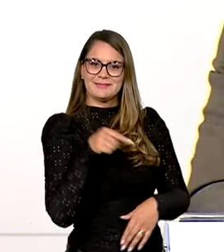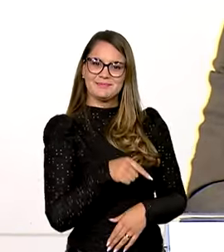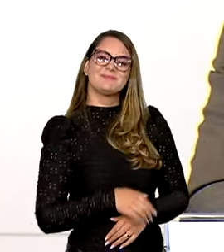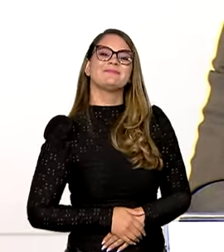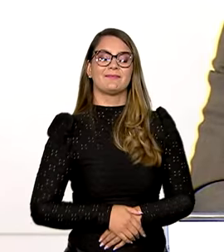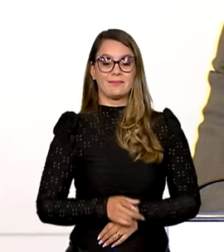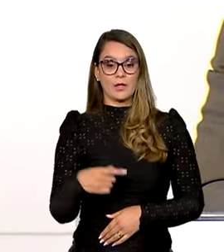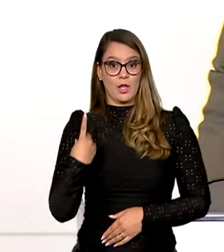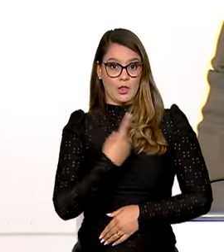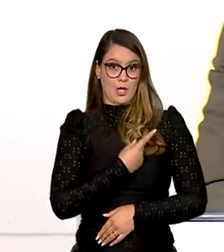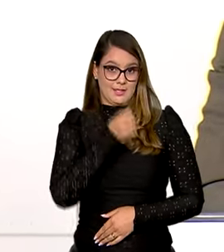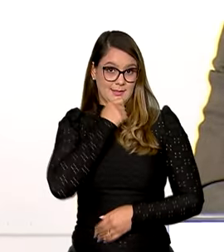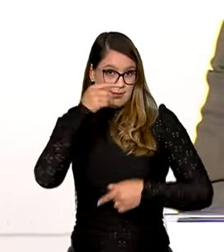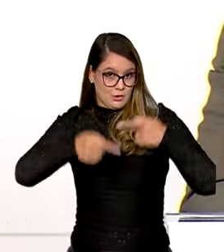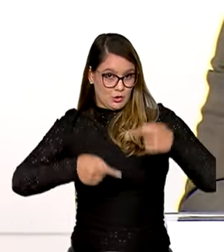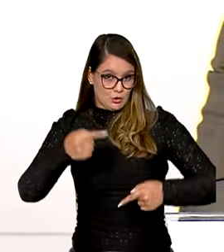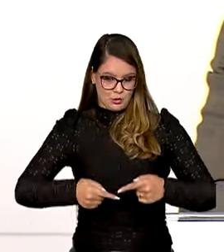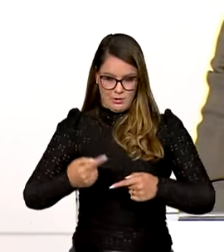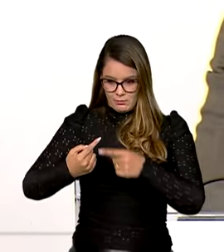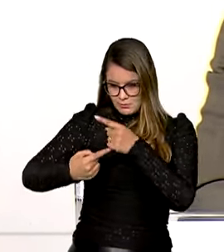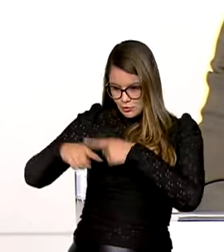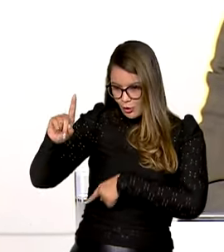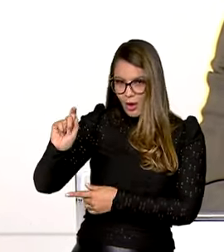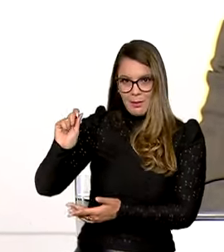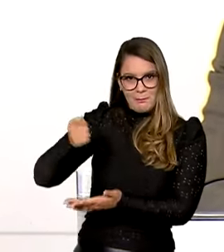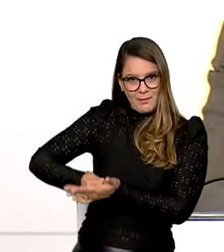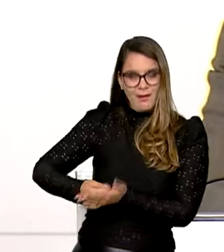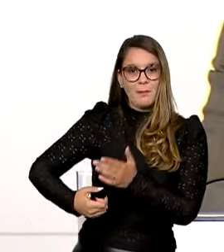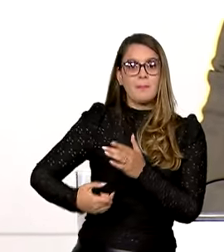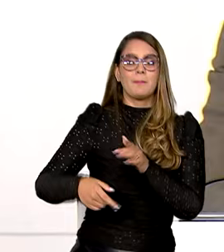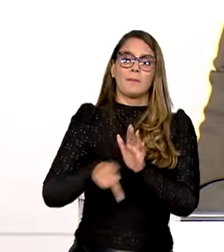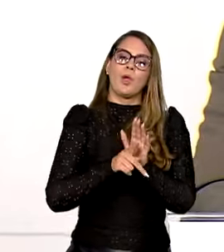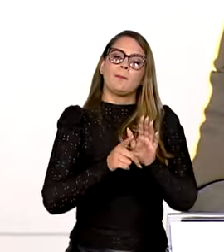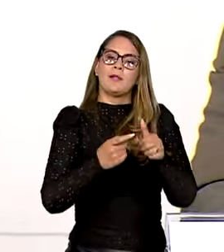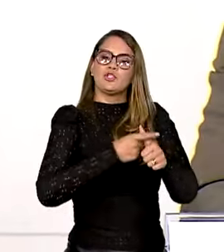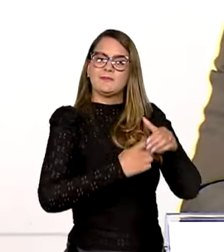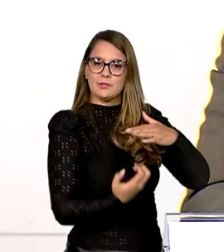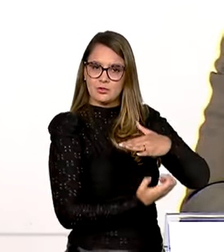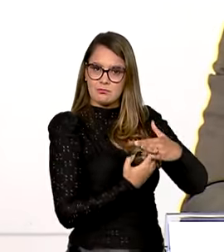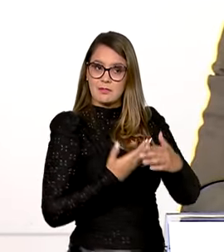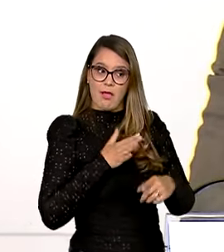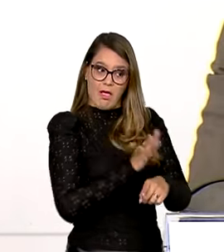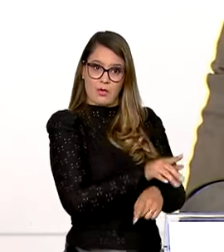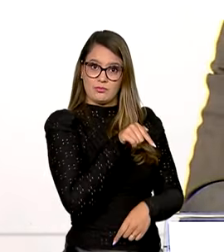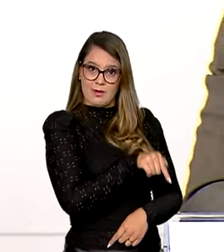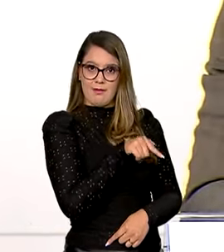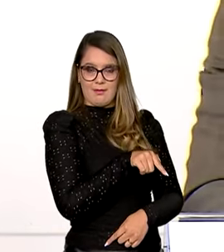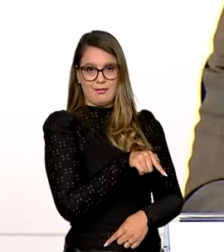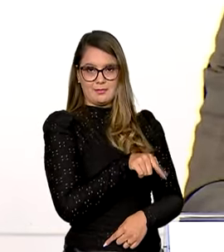questão que nós estamos discutindo é o Desenrola, empresas também, para ajudar as empresas